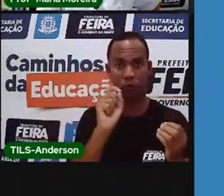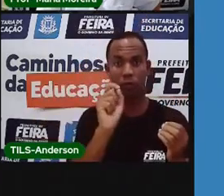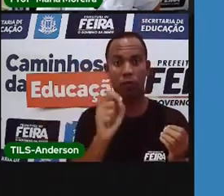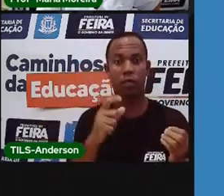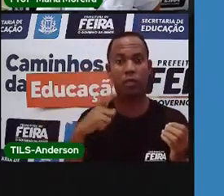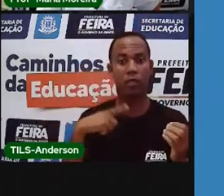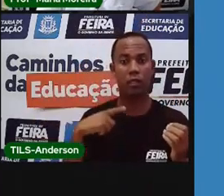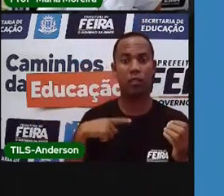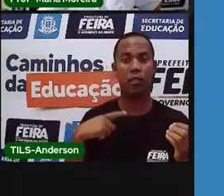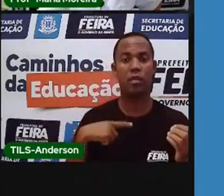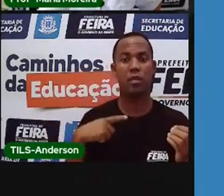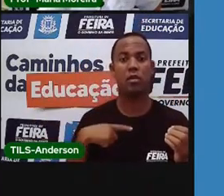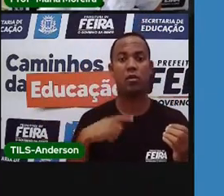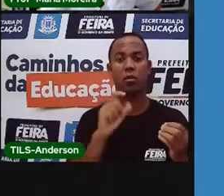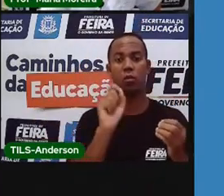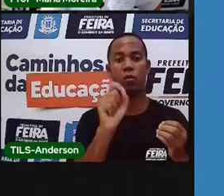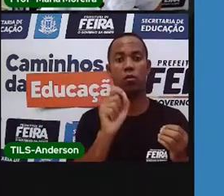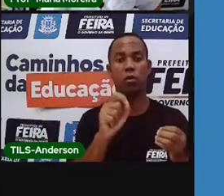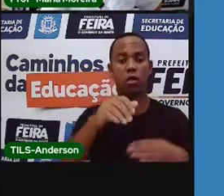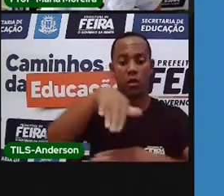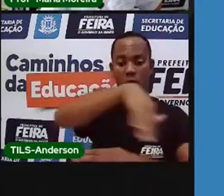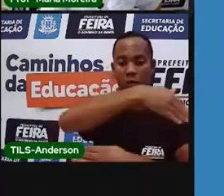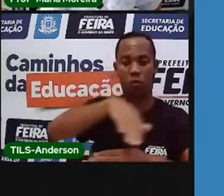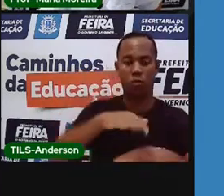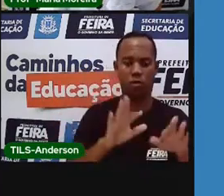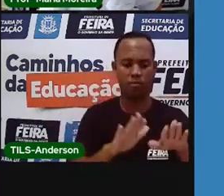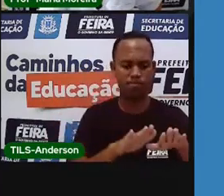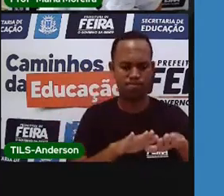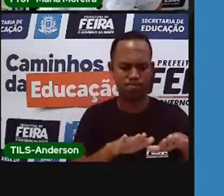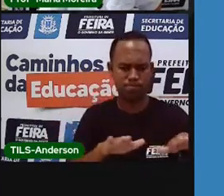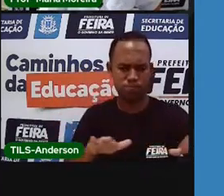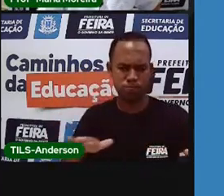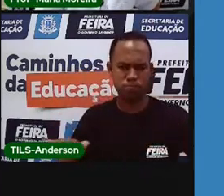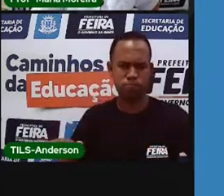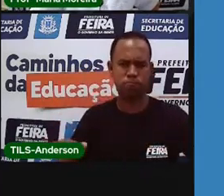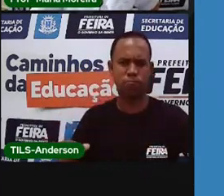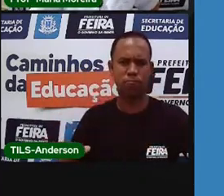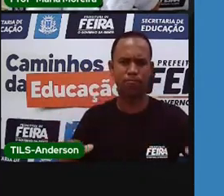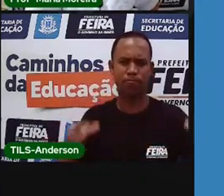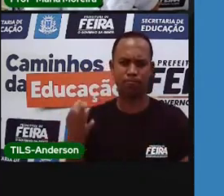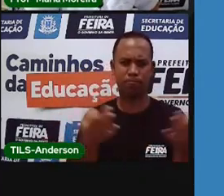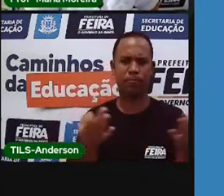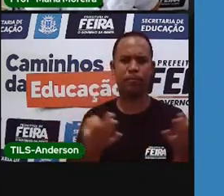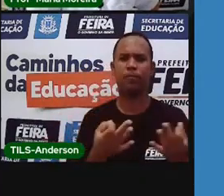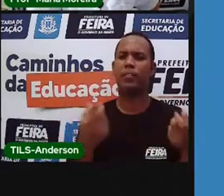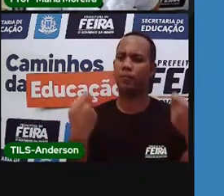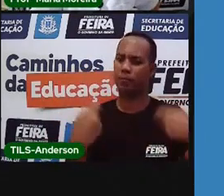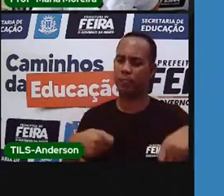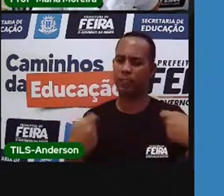como... Pavementação das ruas. Pavementação das ruas.